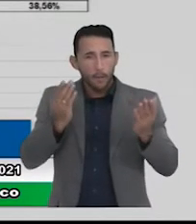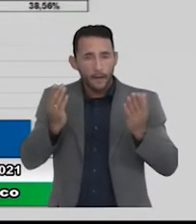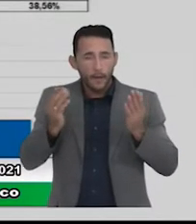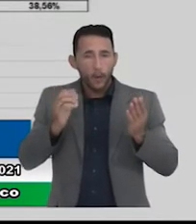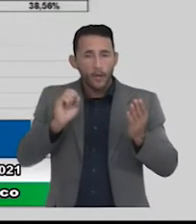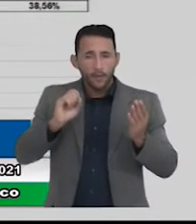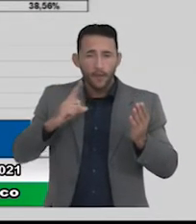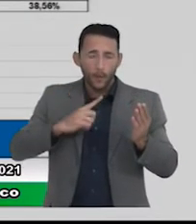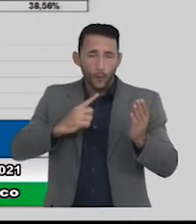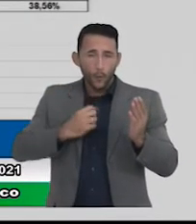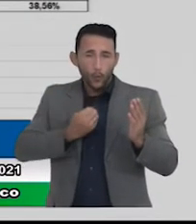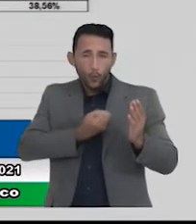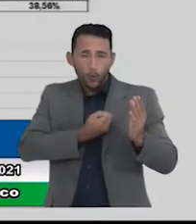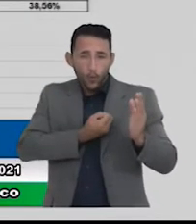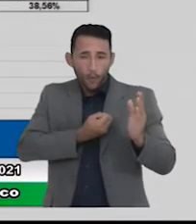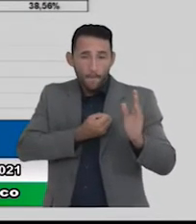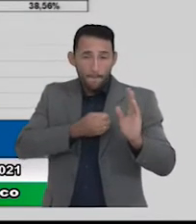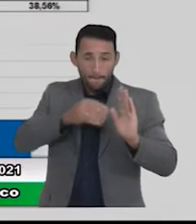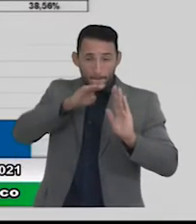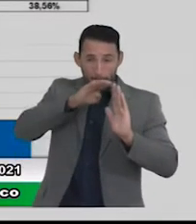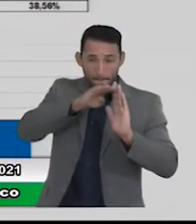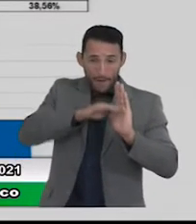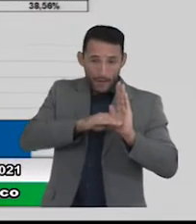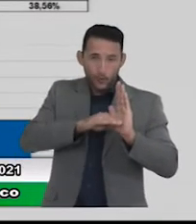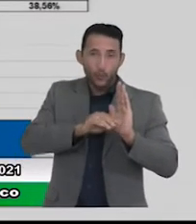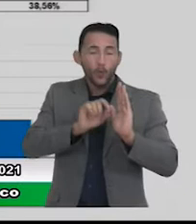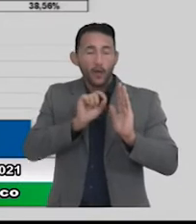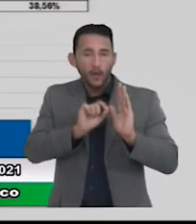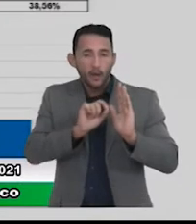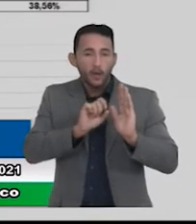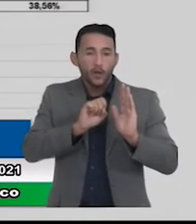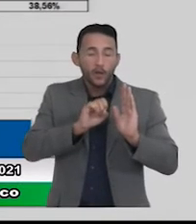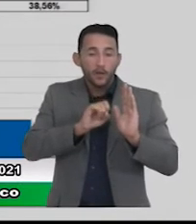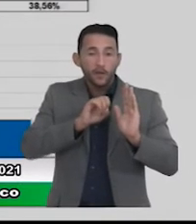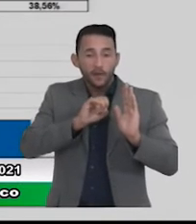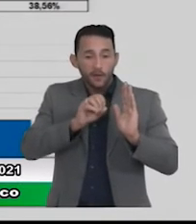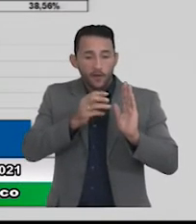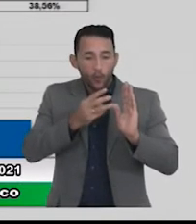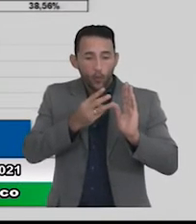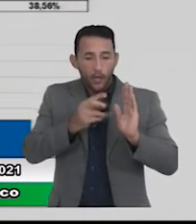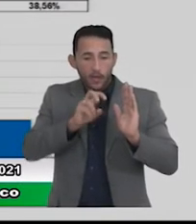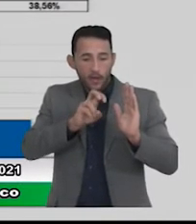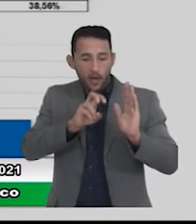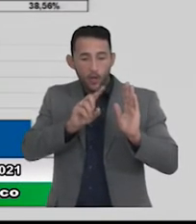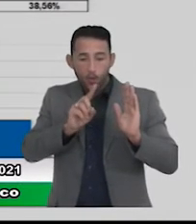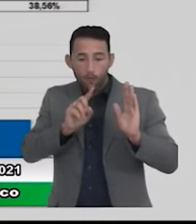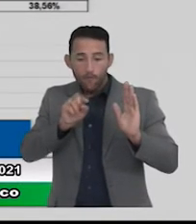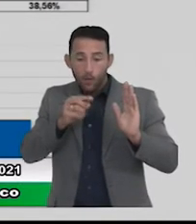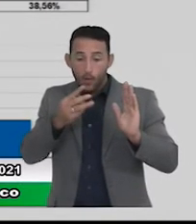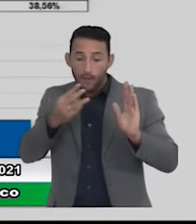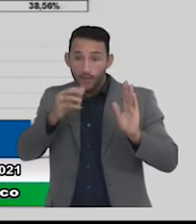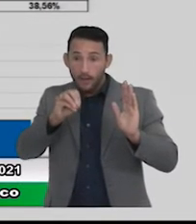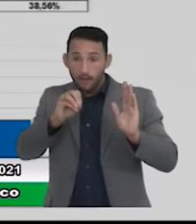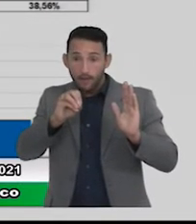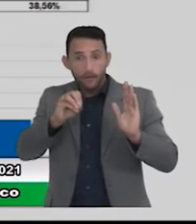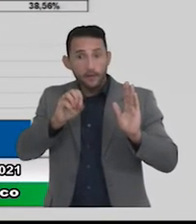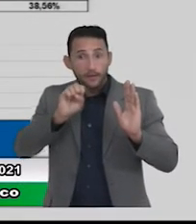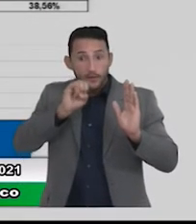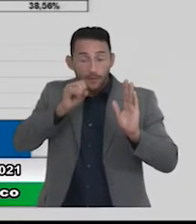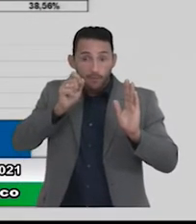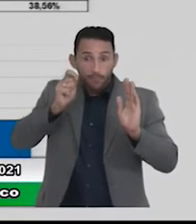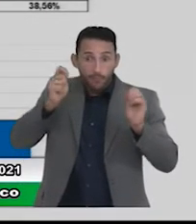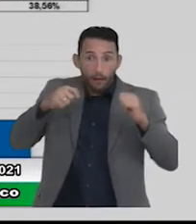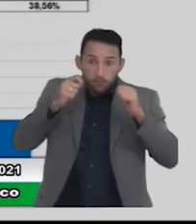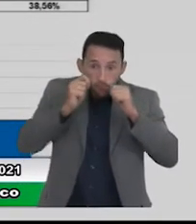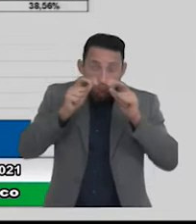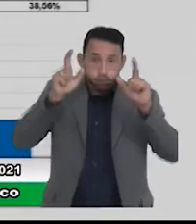ele um número muito baixo em relação ao limite de alerta que é 51,30 que é o limite definido também na lei